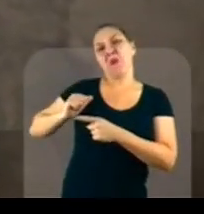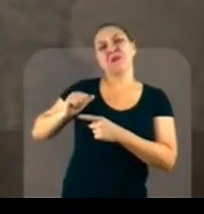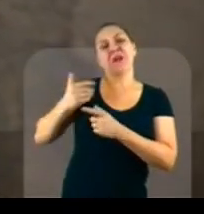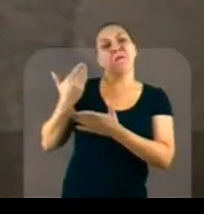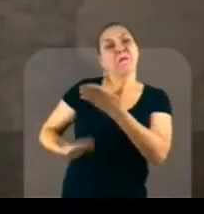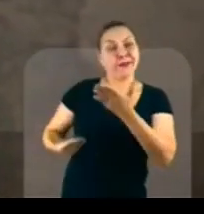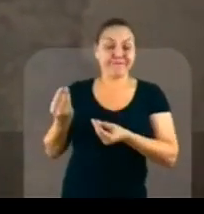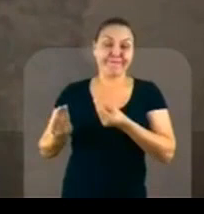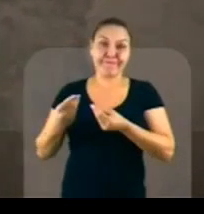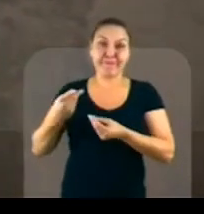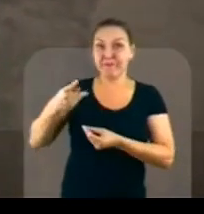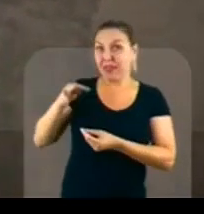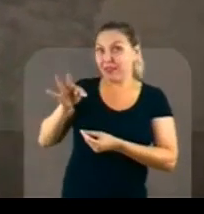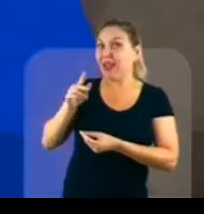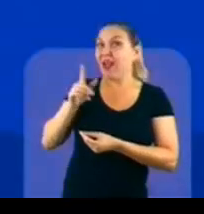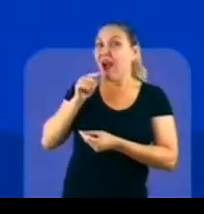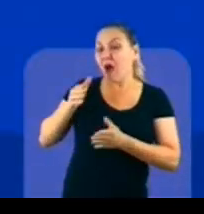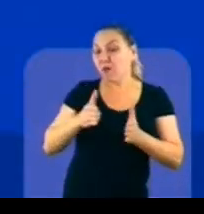nordestino.